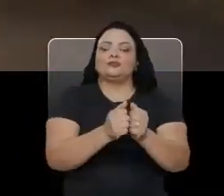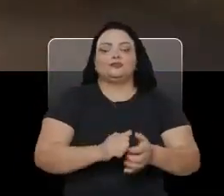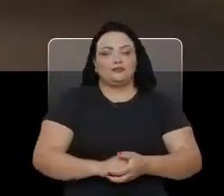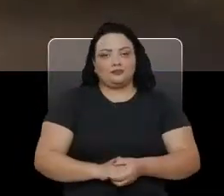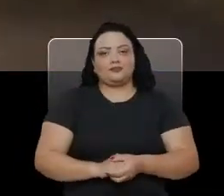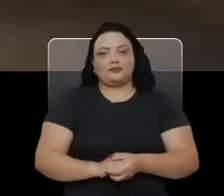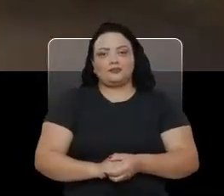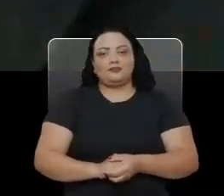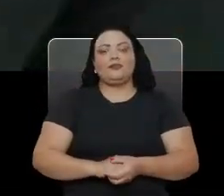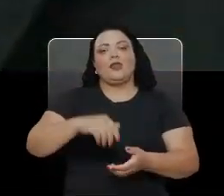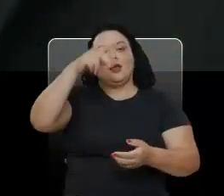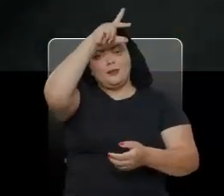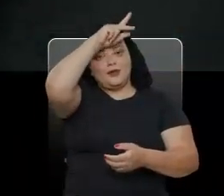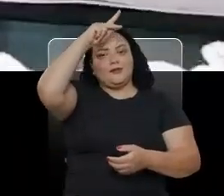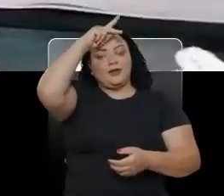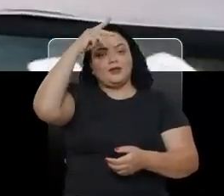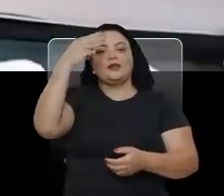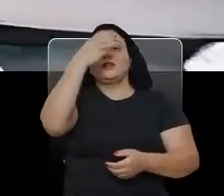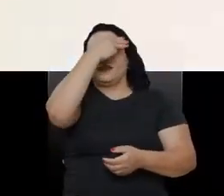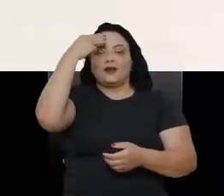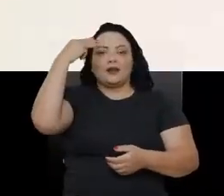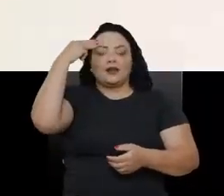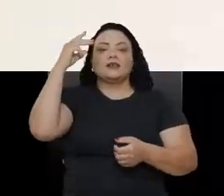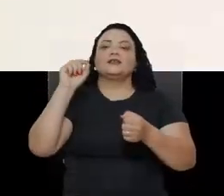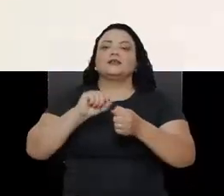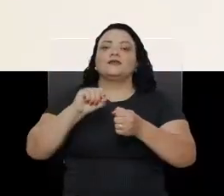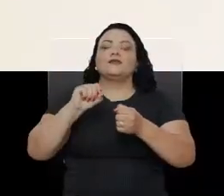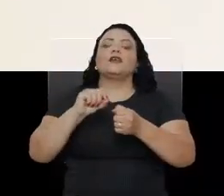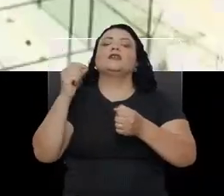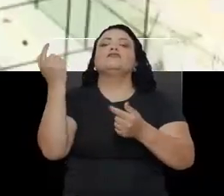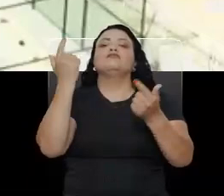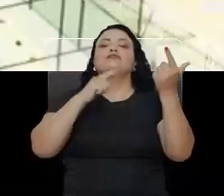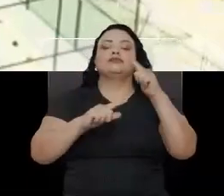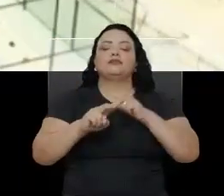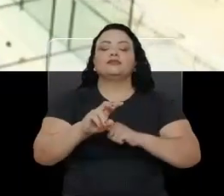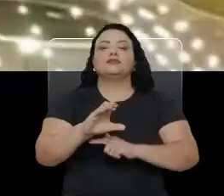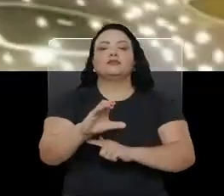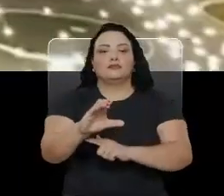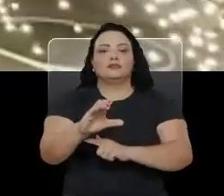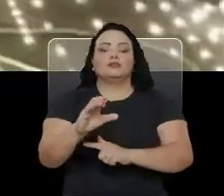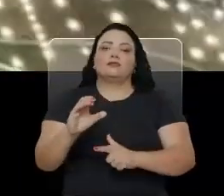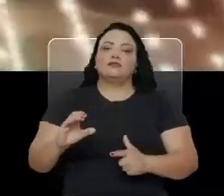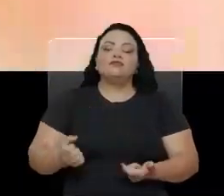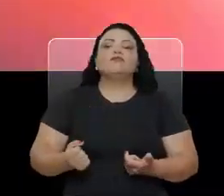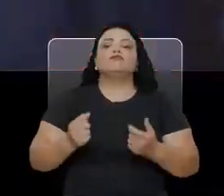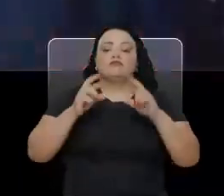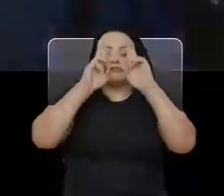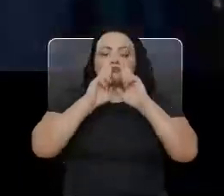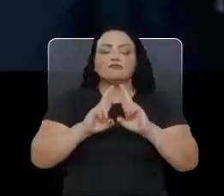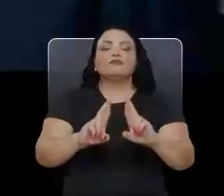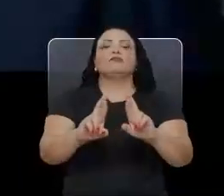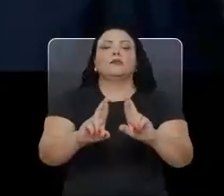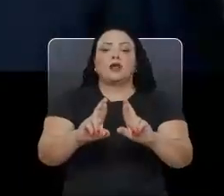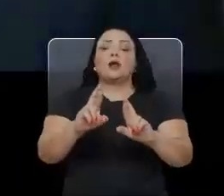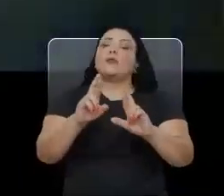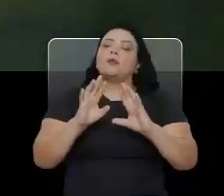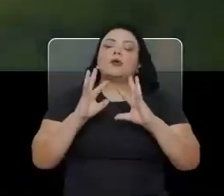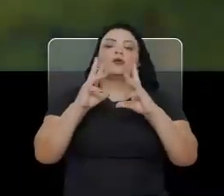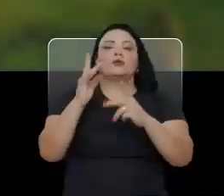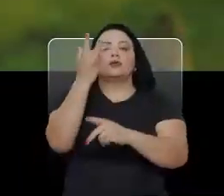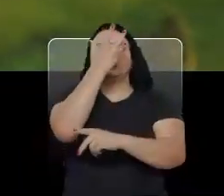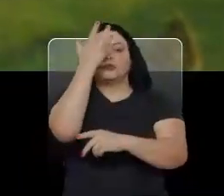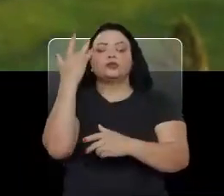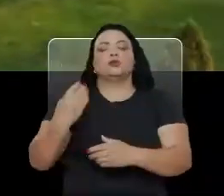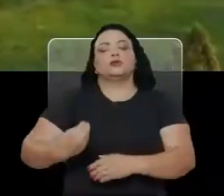iniciar. Como prefeito, Erzeng idealizou uma conquista moderna, vibrante e respeitosa para